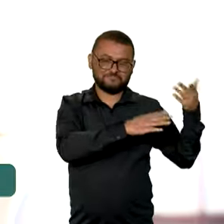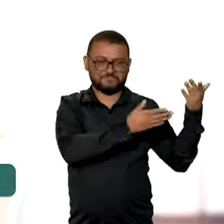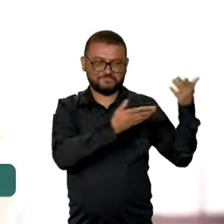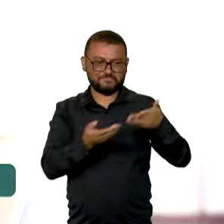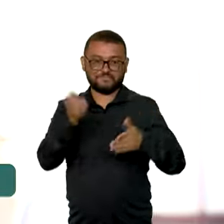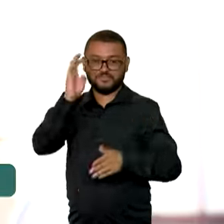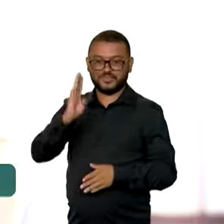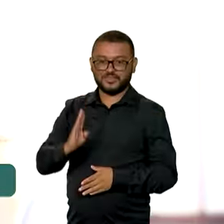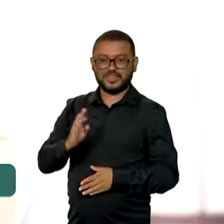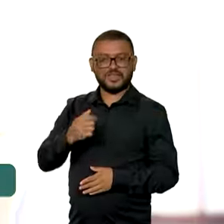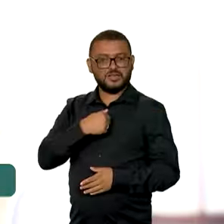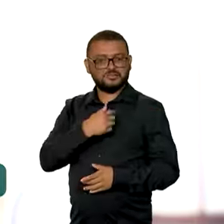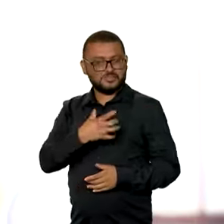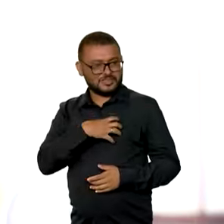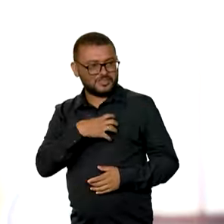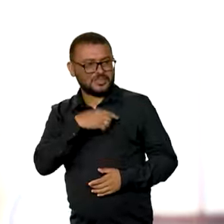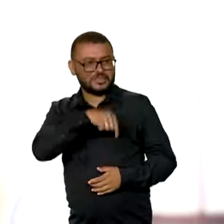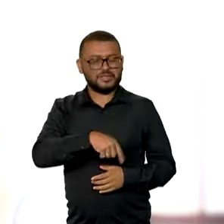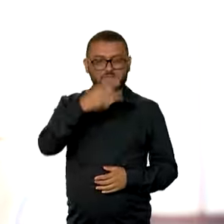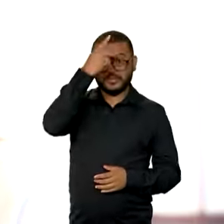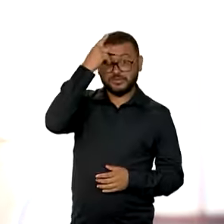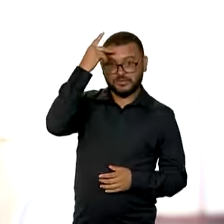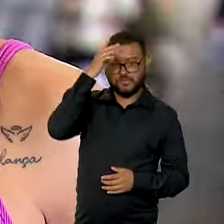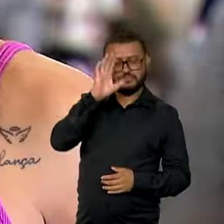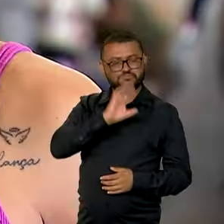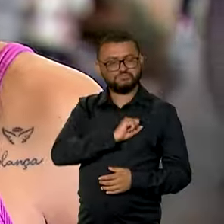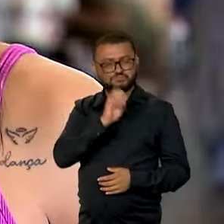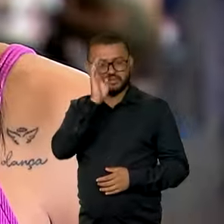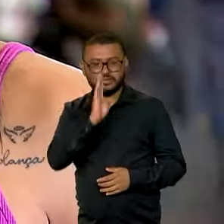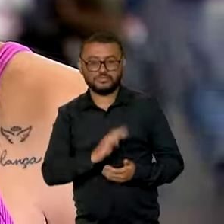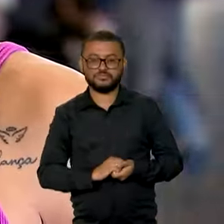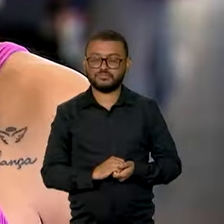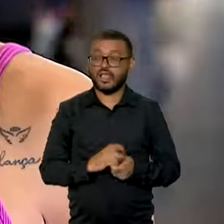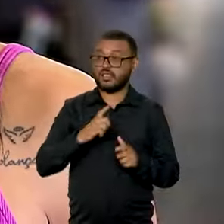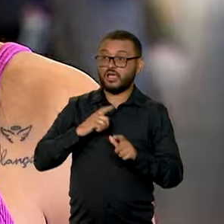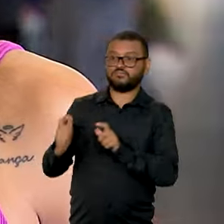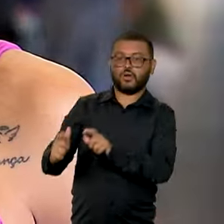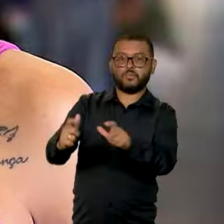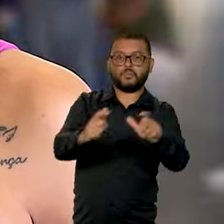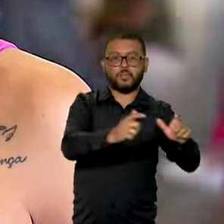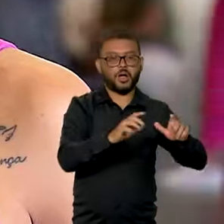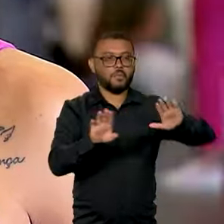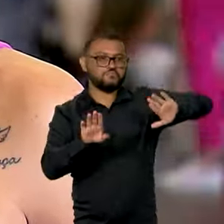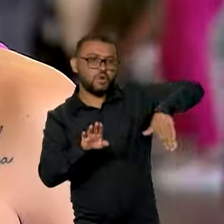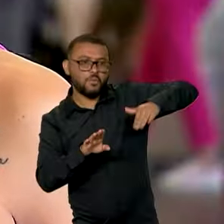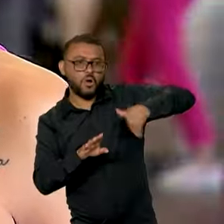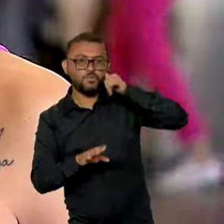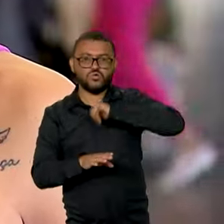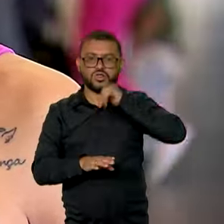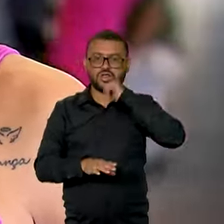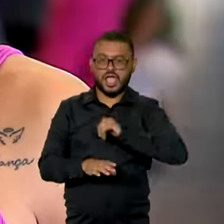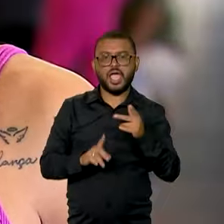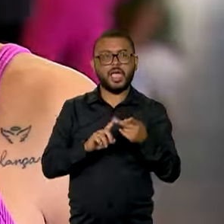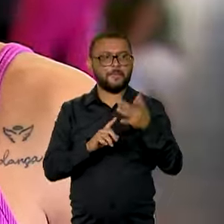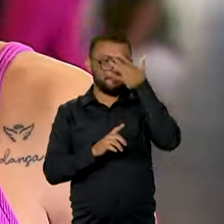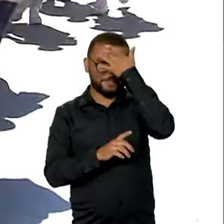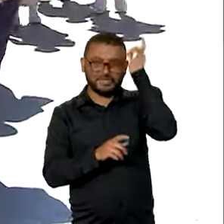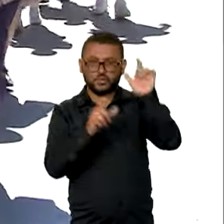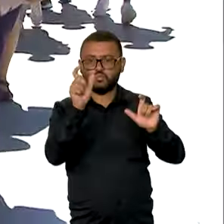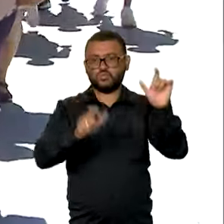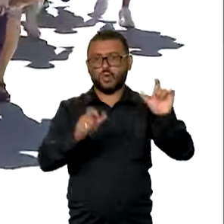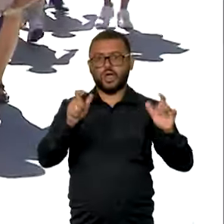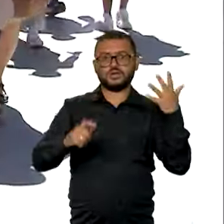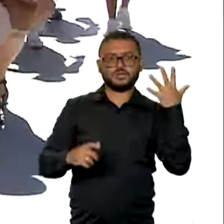É muito limpo, muito ordenado e todas as pessoas são muito amáveis. Os lugares, as praias, mulheres bonitas, as pessoas bonitas.